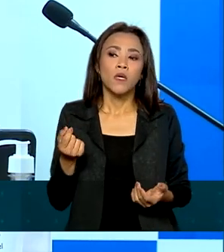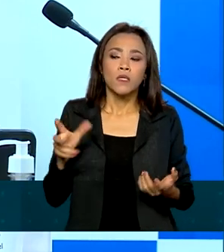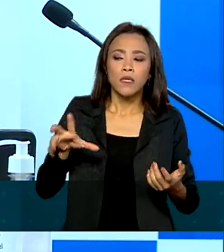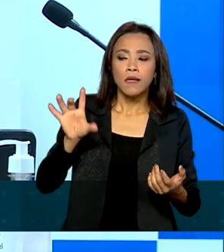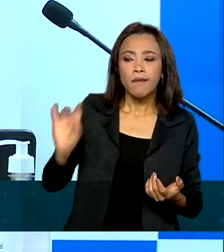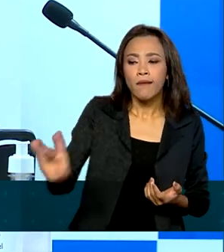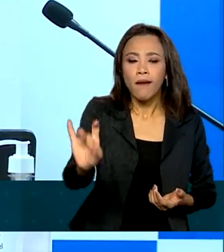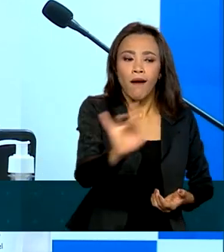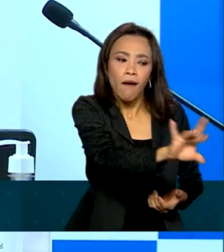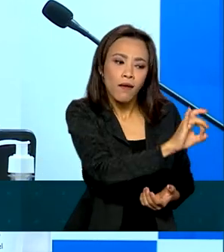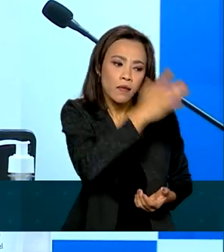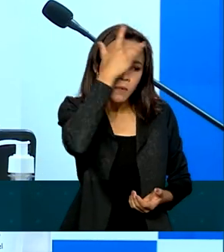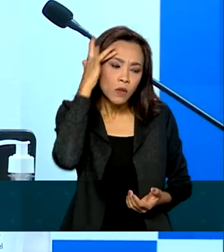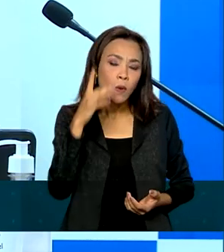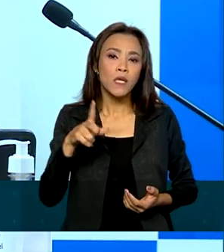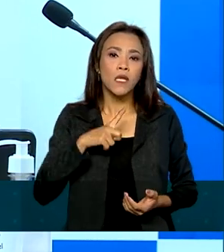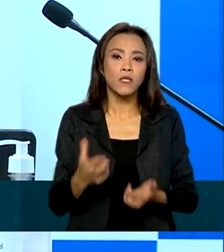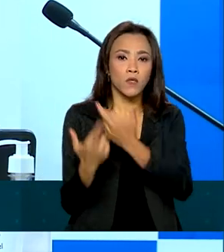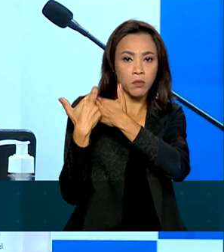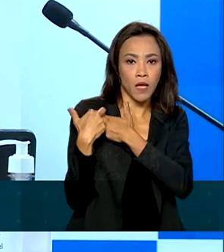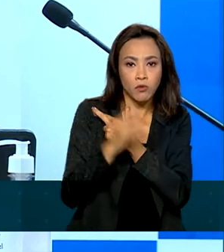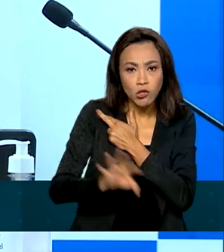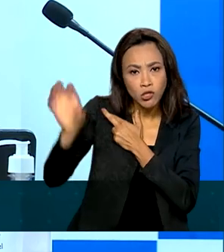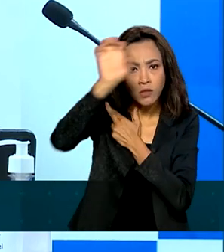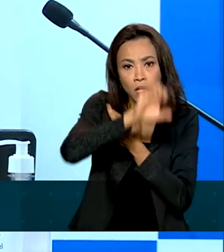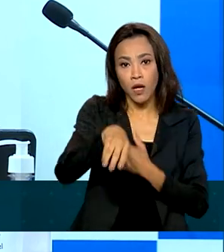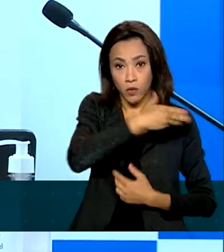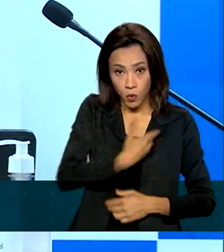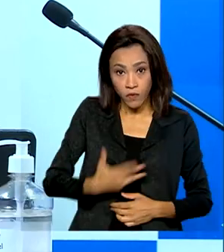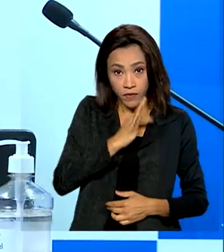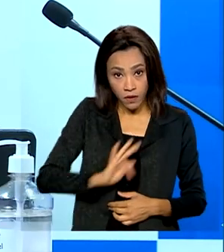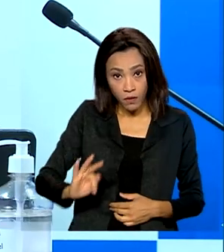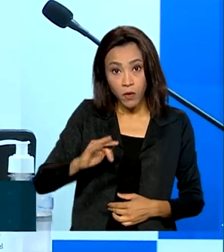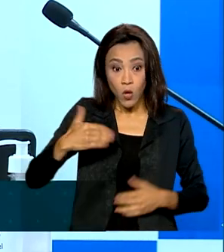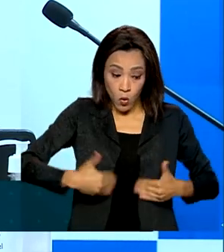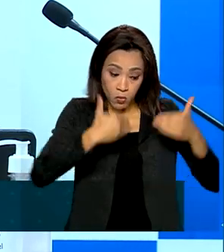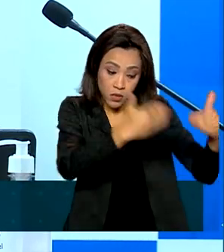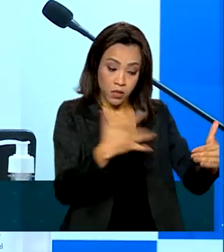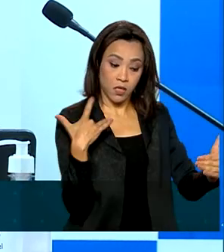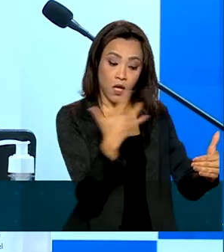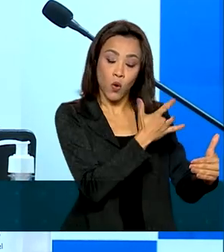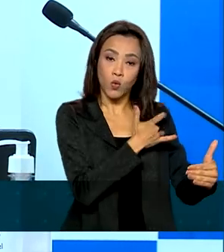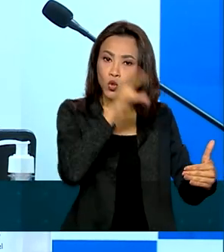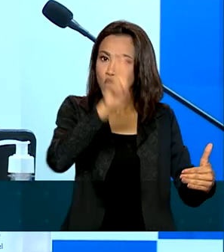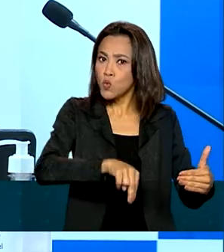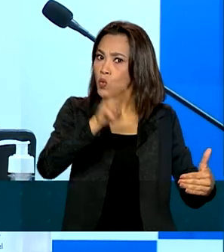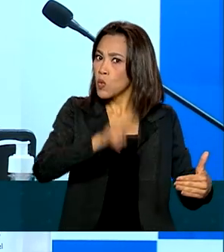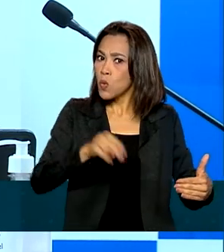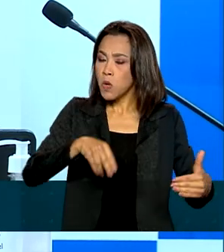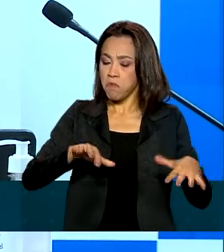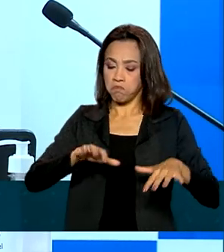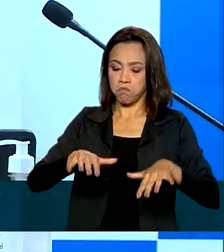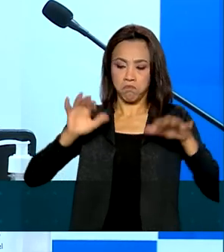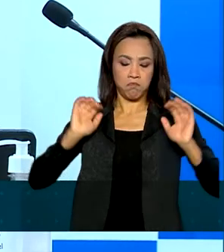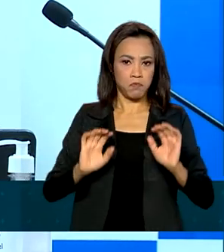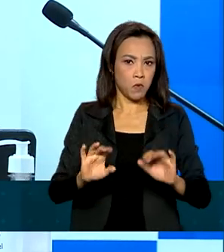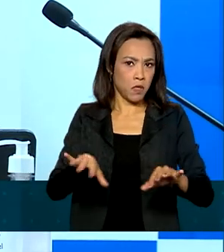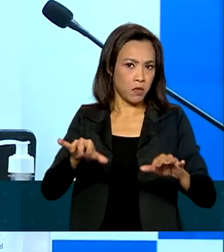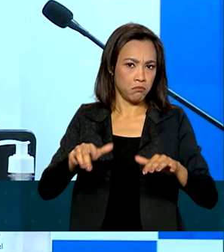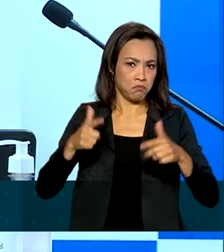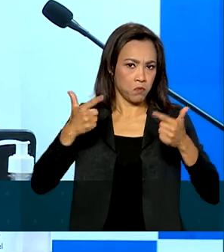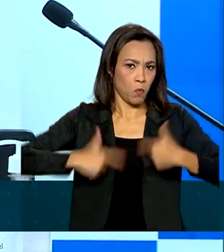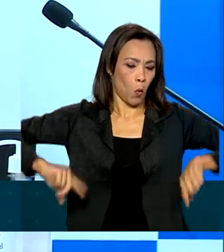suas responsabilidades, suas atribuições, o Ministério da Saúde nunca deixou, nunca deixou de prestar todo o apoio necessário aos estados,